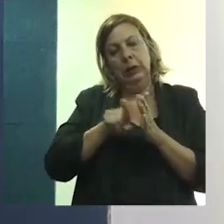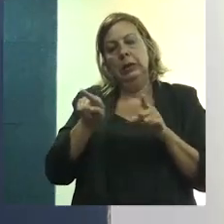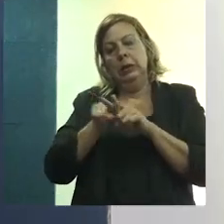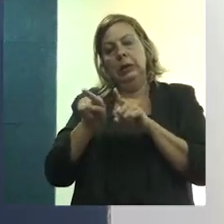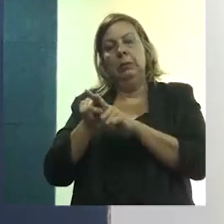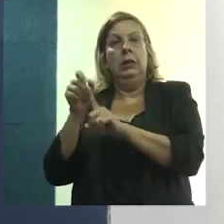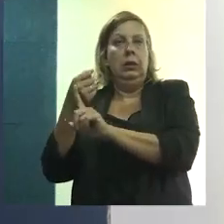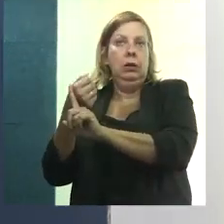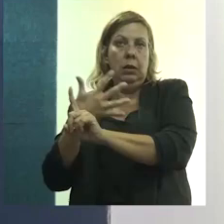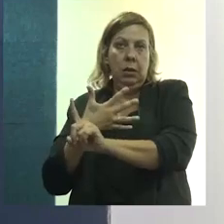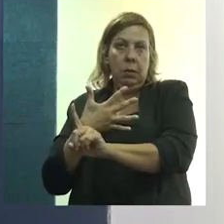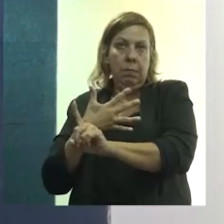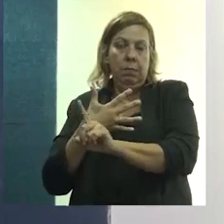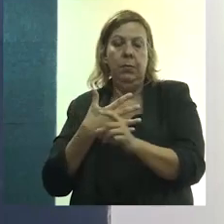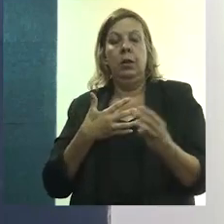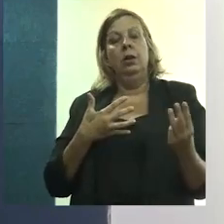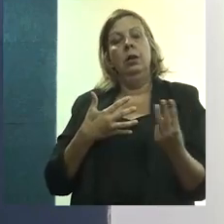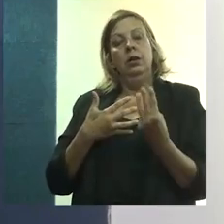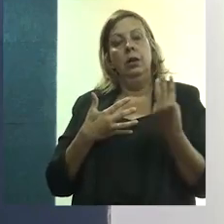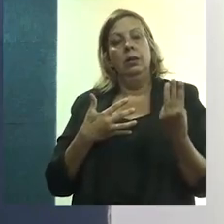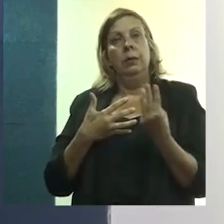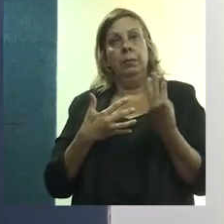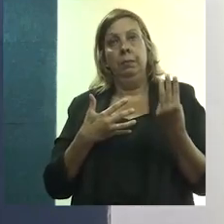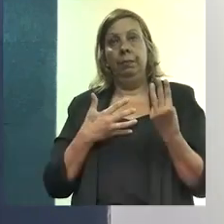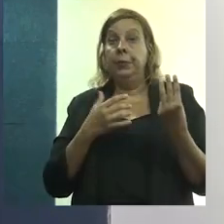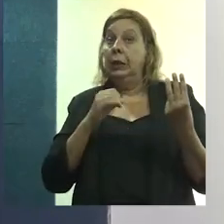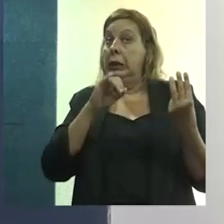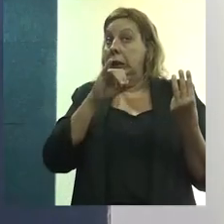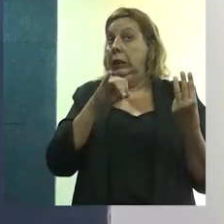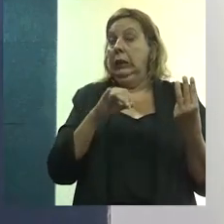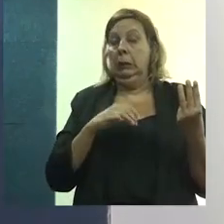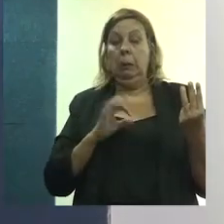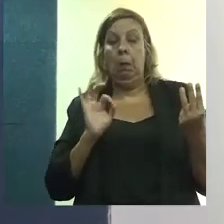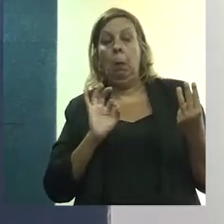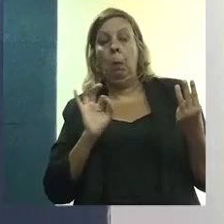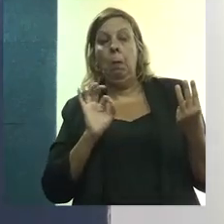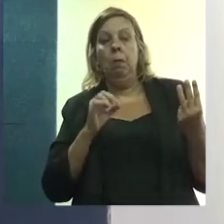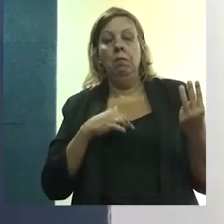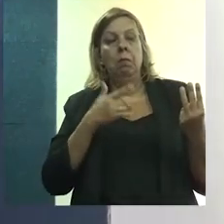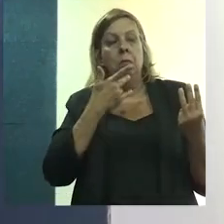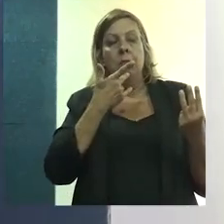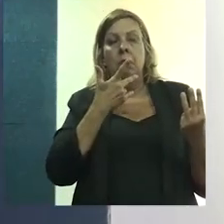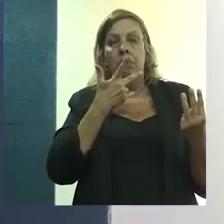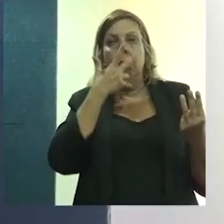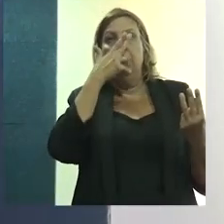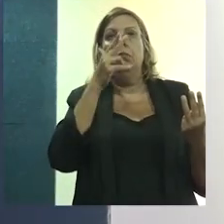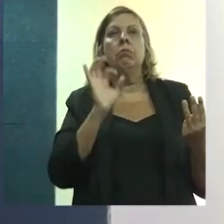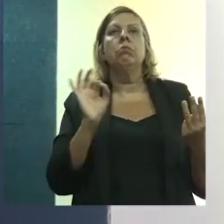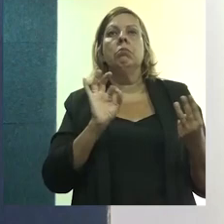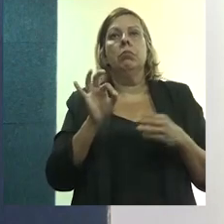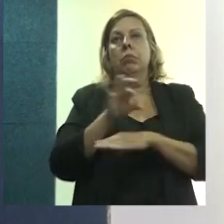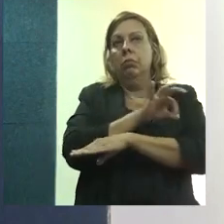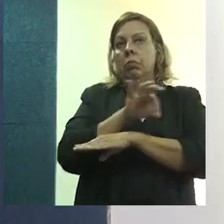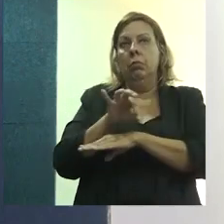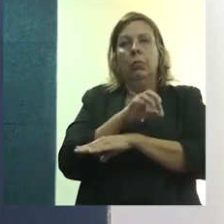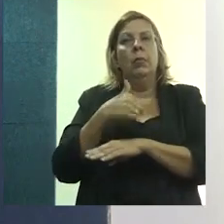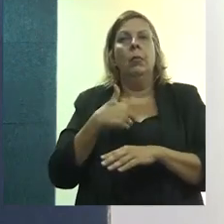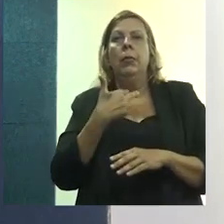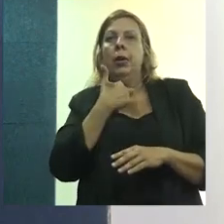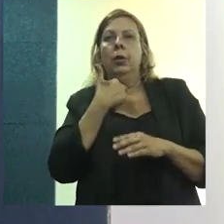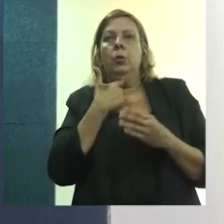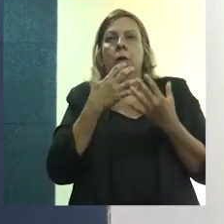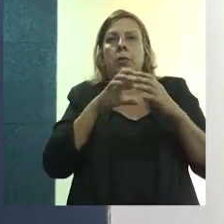pesquisa e a extensão. Senão, no meu ver, a gente não está fazendo arquitetura. Não dá para